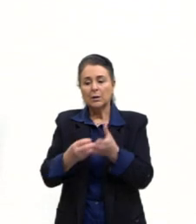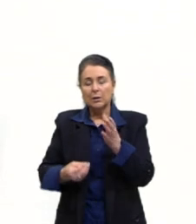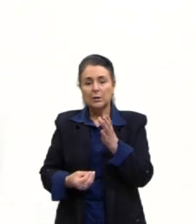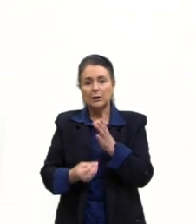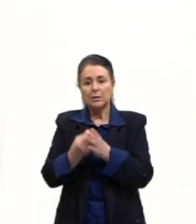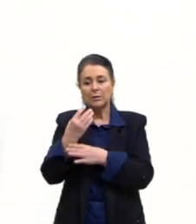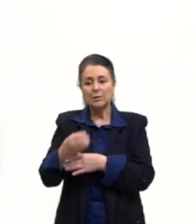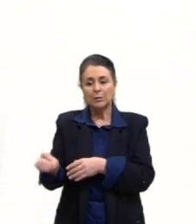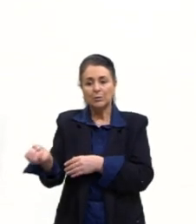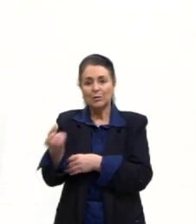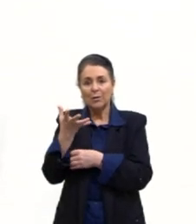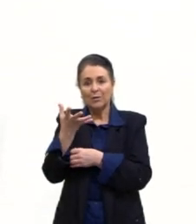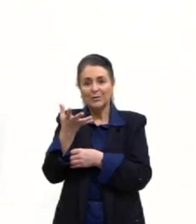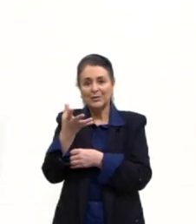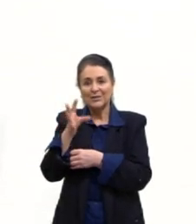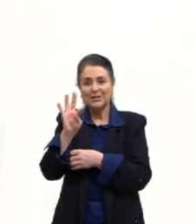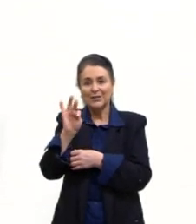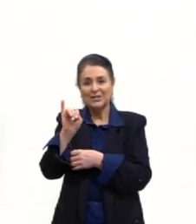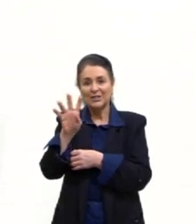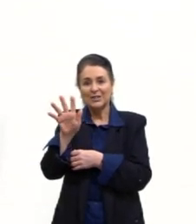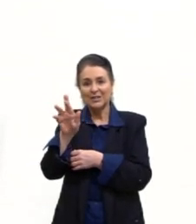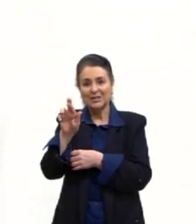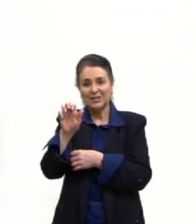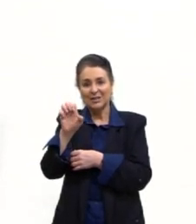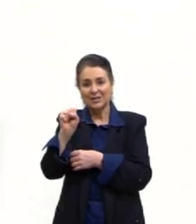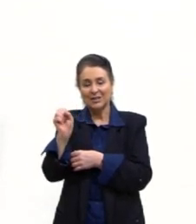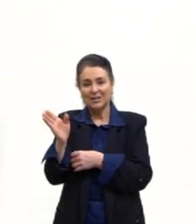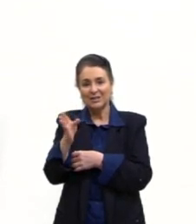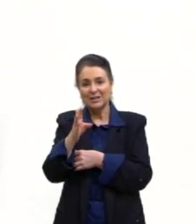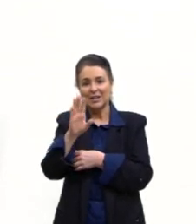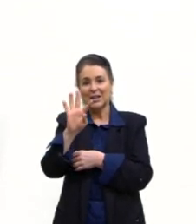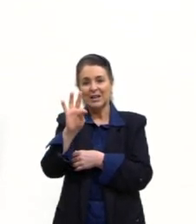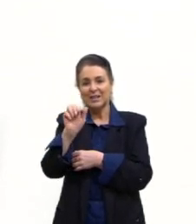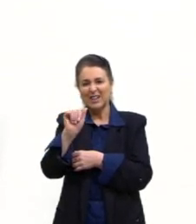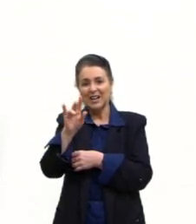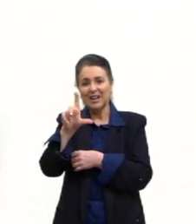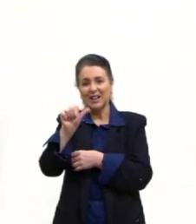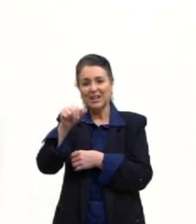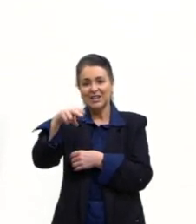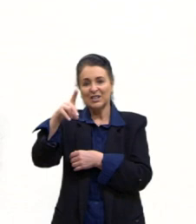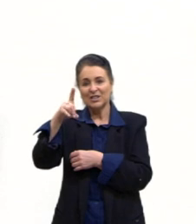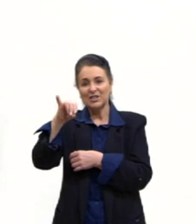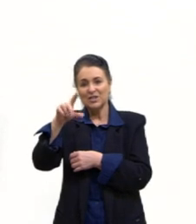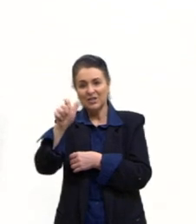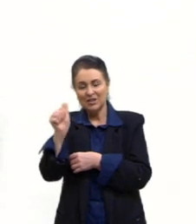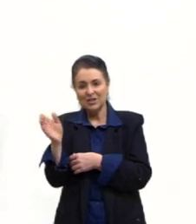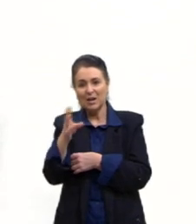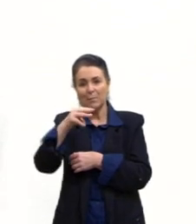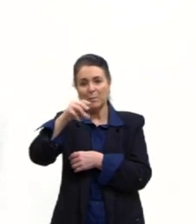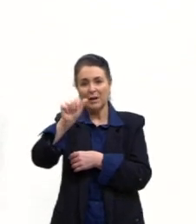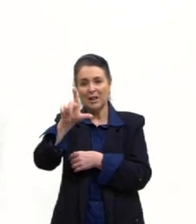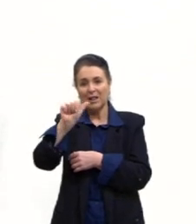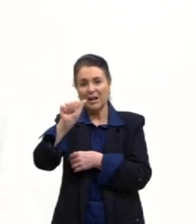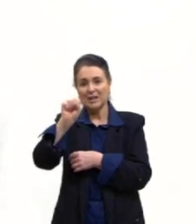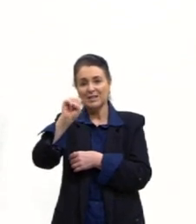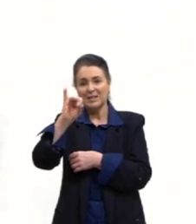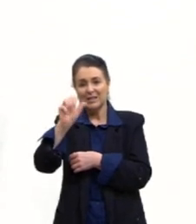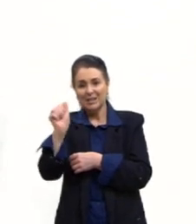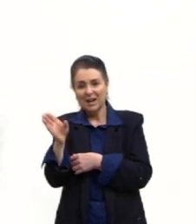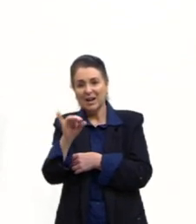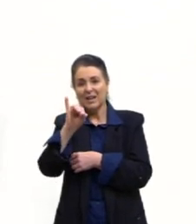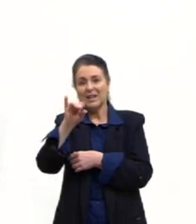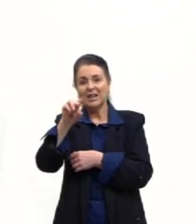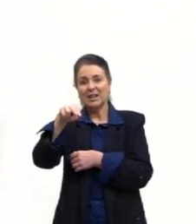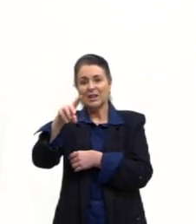novos tigres asiáticos, tá? Pessoal, a Tailândia, a Malásia, por exemplo, a Indonésia como um todo. A